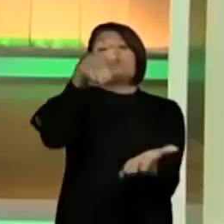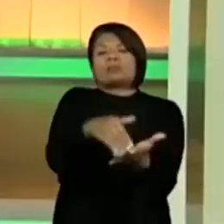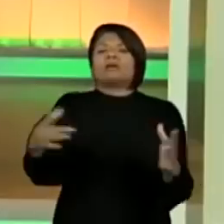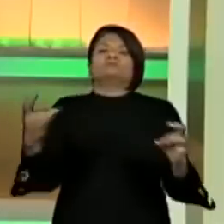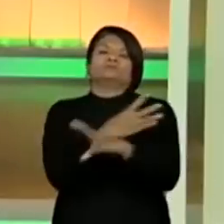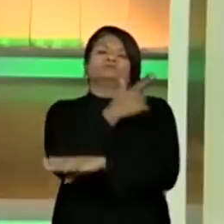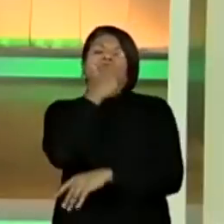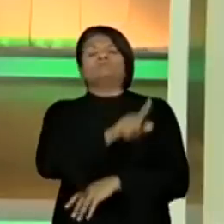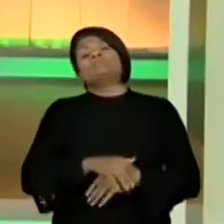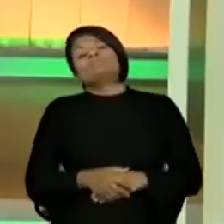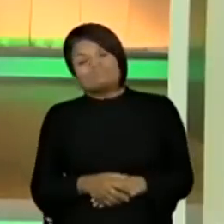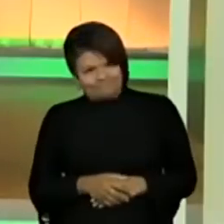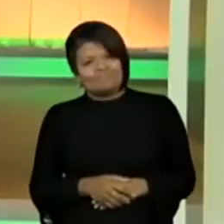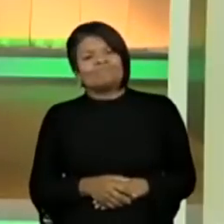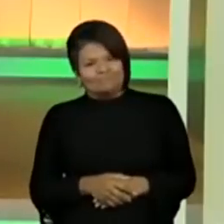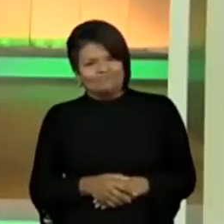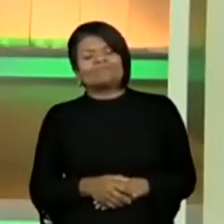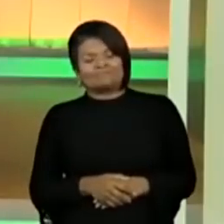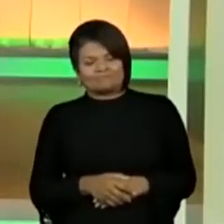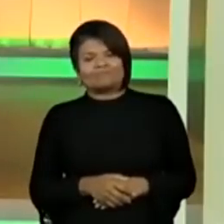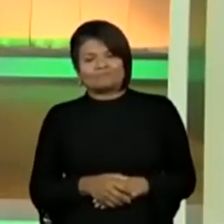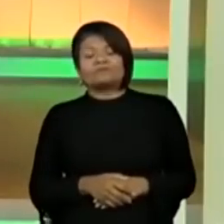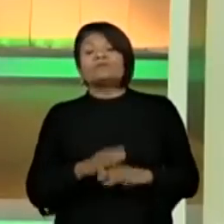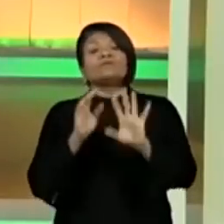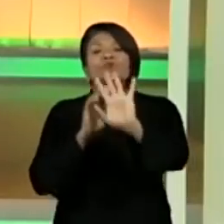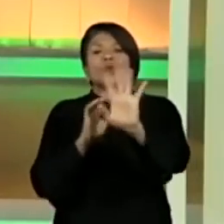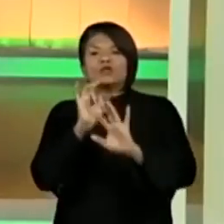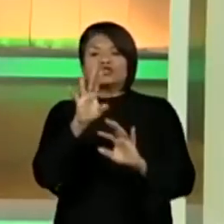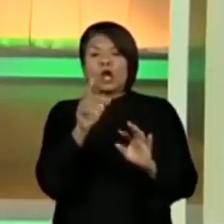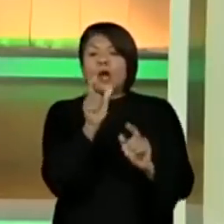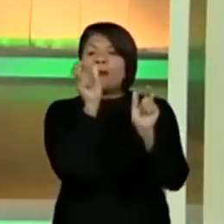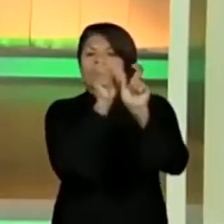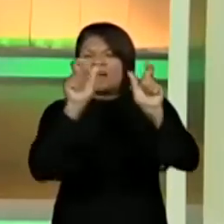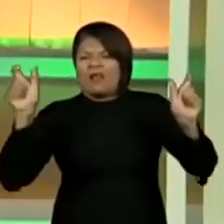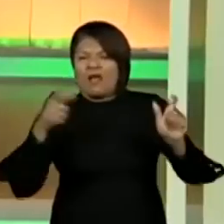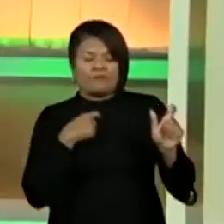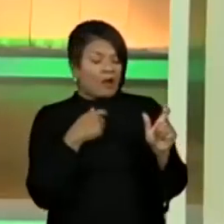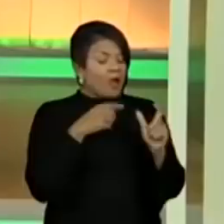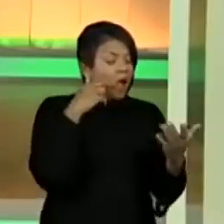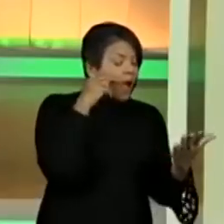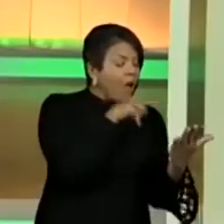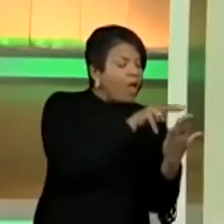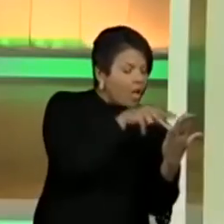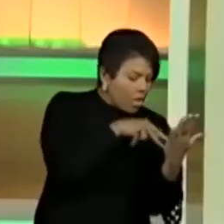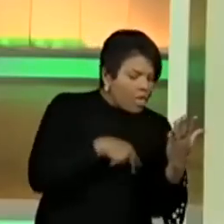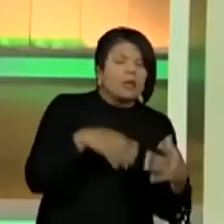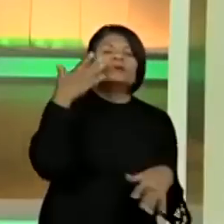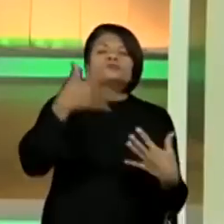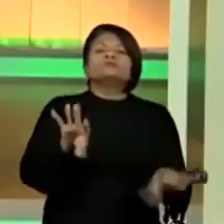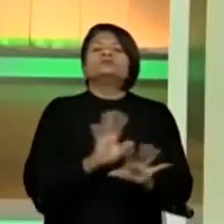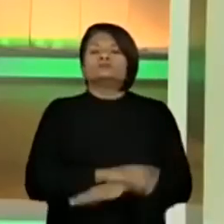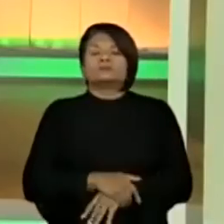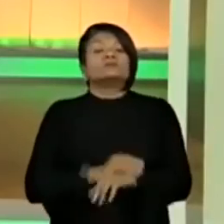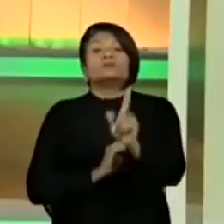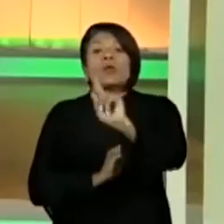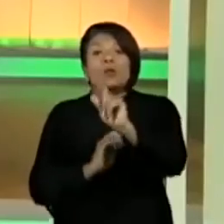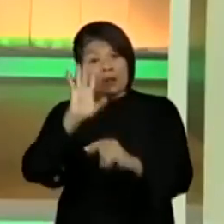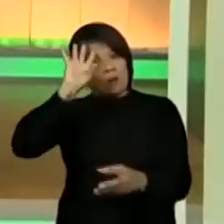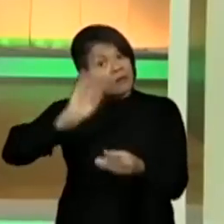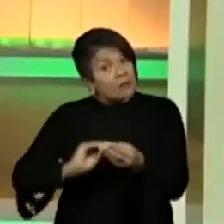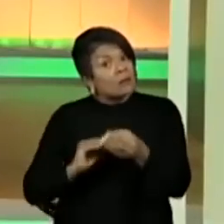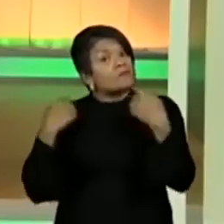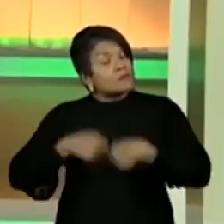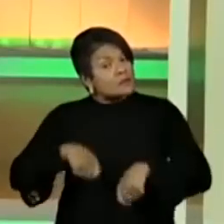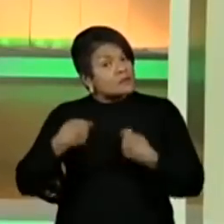aprender para ler com autonomia. Não é só pegar as palavras e, ah, já li. Não, é entender o que está lendo. E é muito